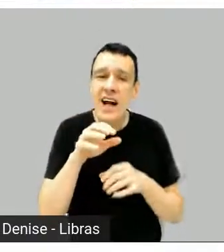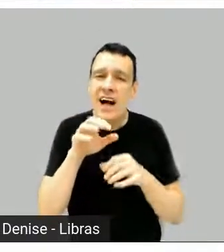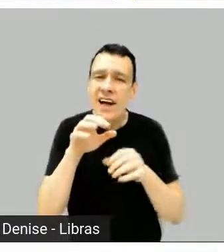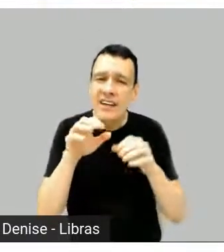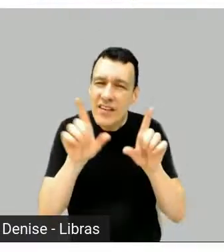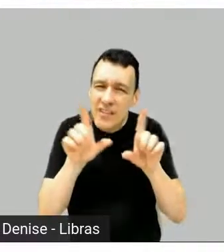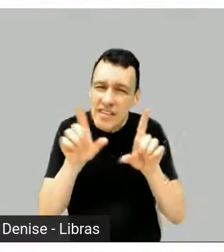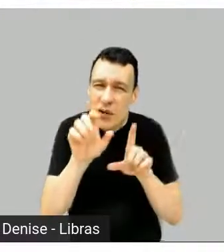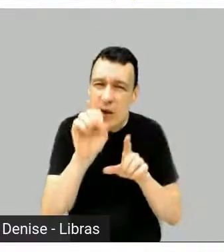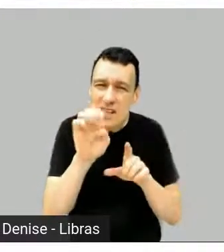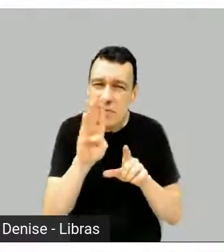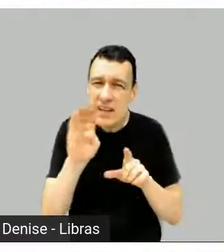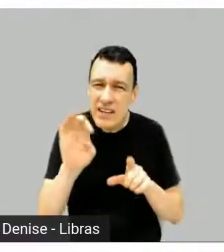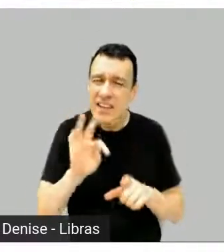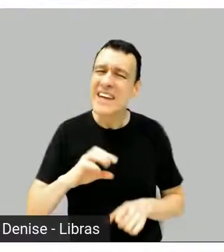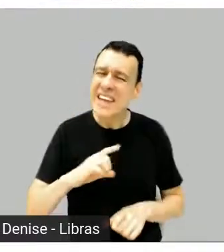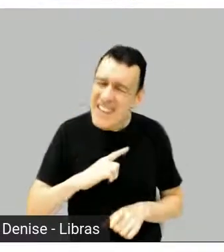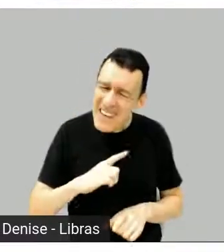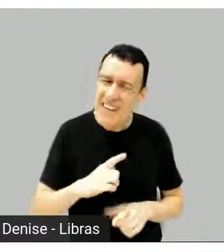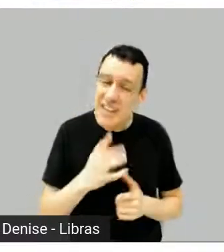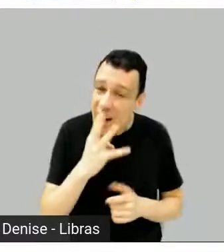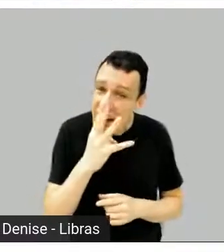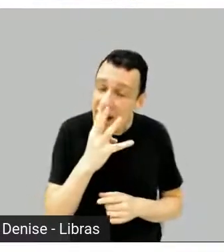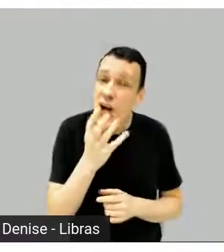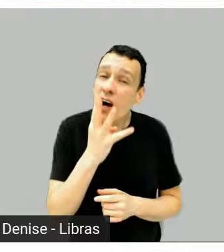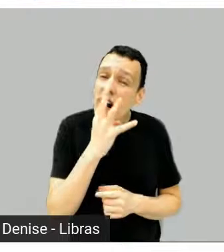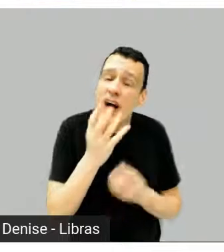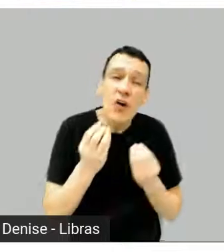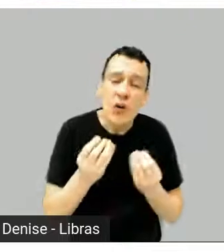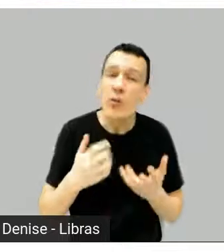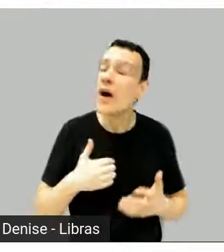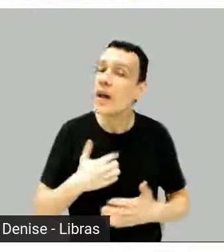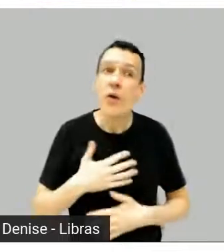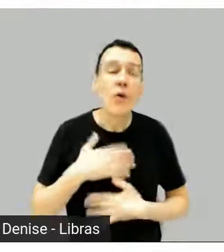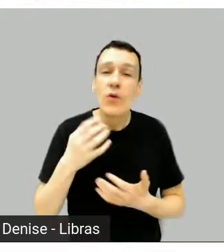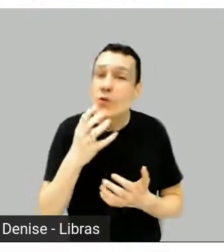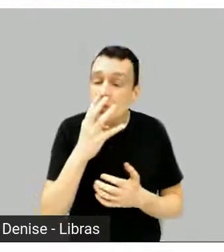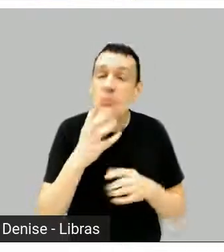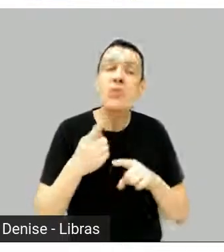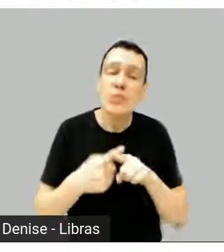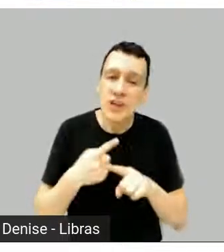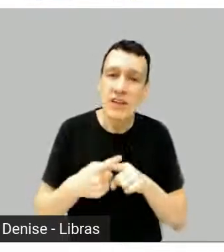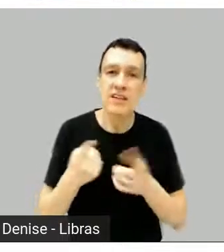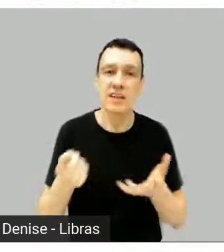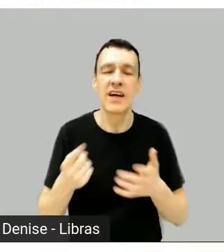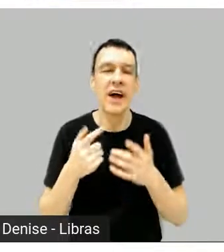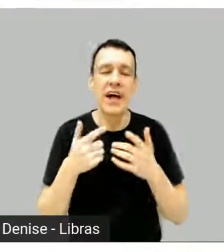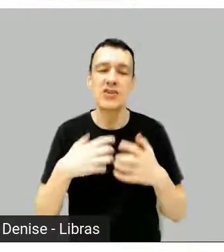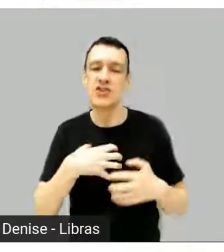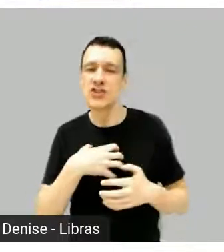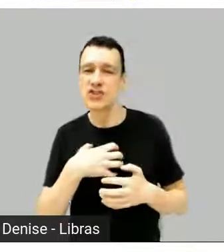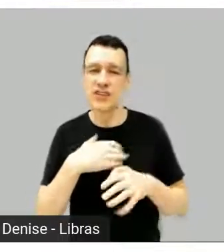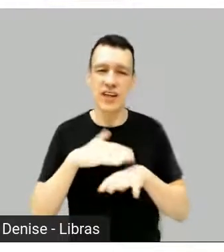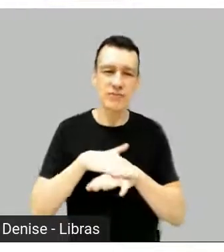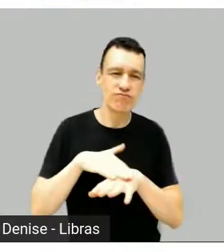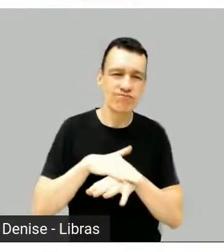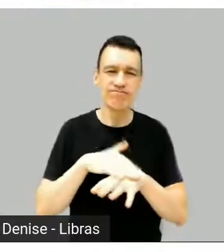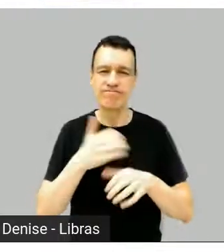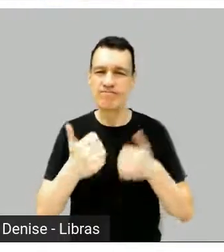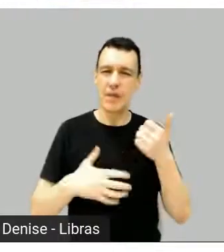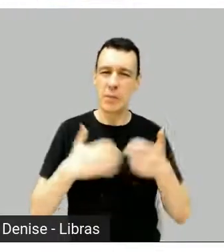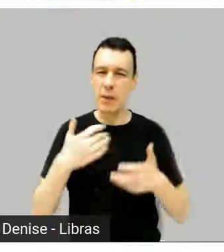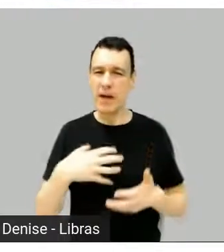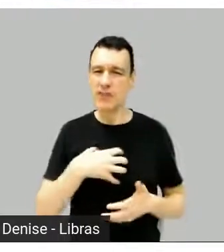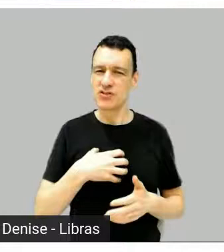E foi uma surpresa muito grande, né? De linguagem, de temática, de personagem,